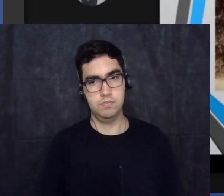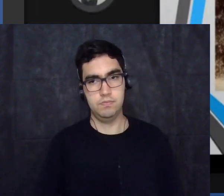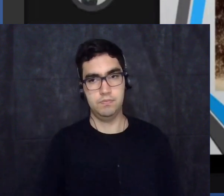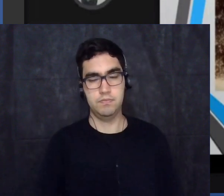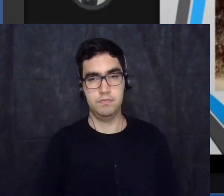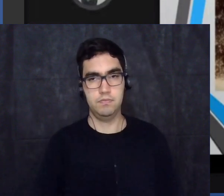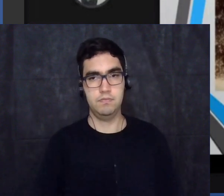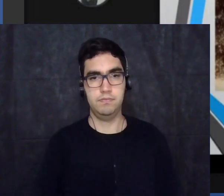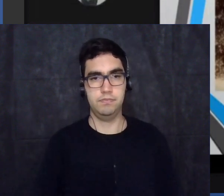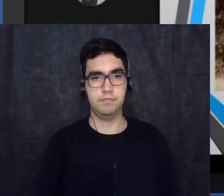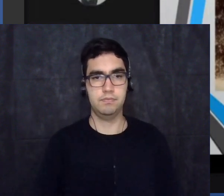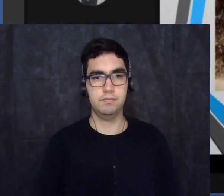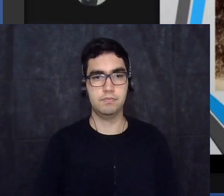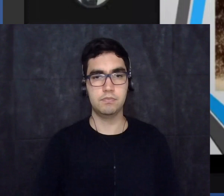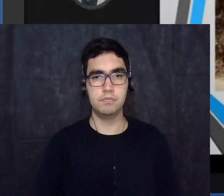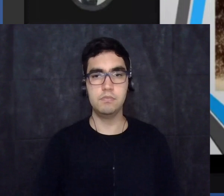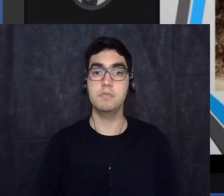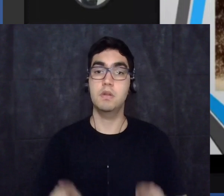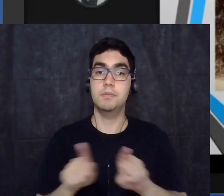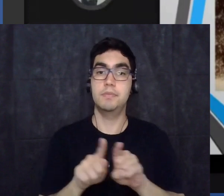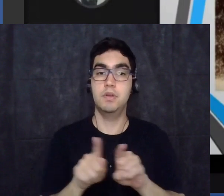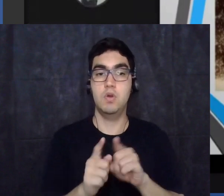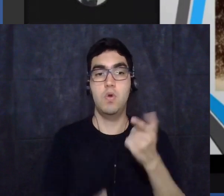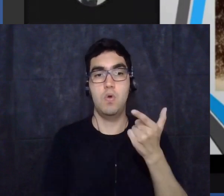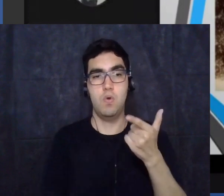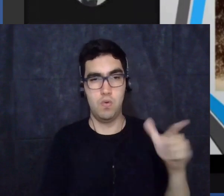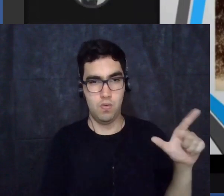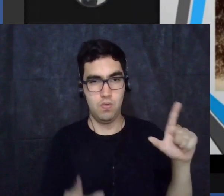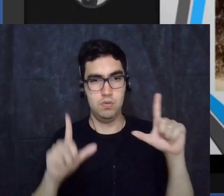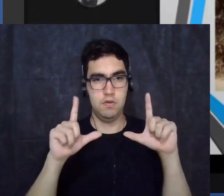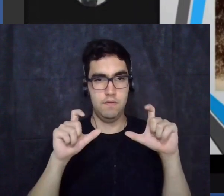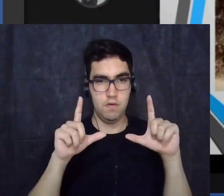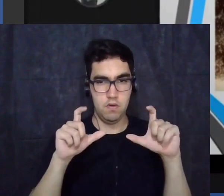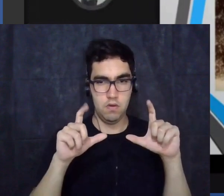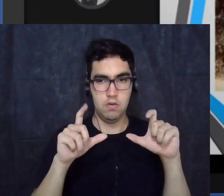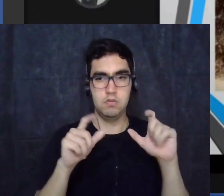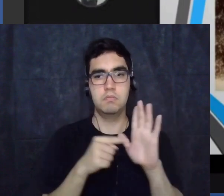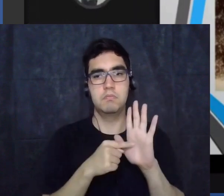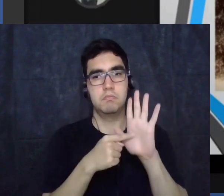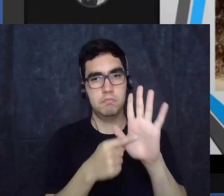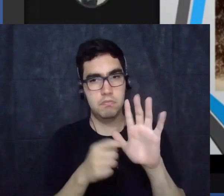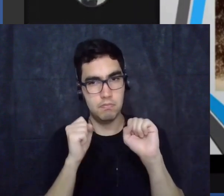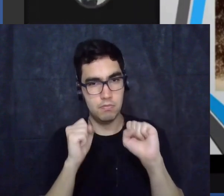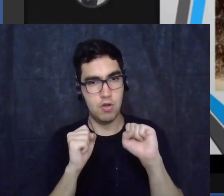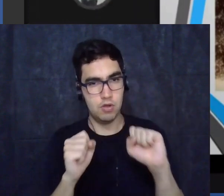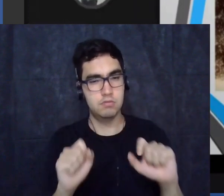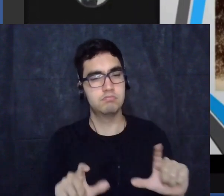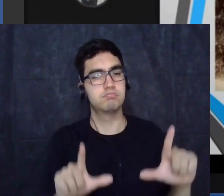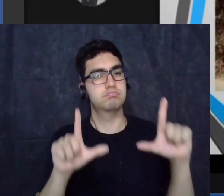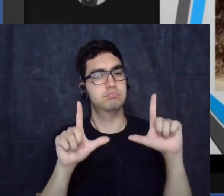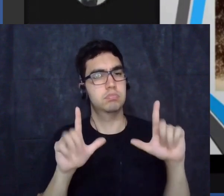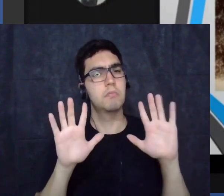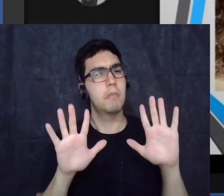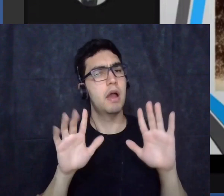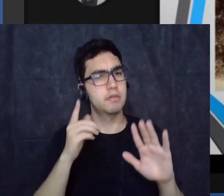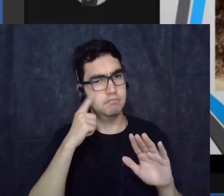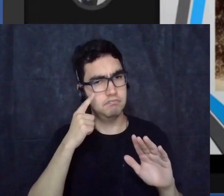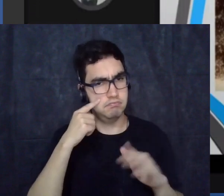e outra imagem que poderia colocar junto com essas três fotos mas que vamos ver mais pra frente